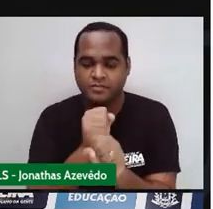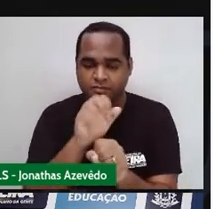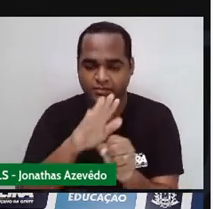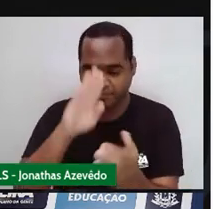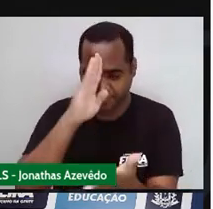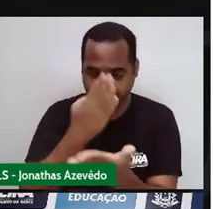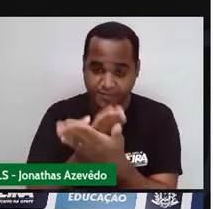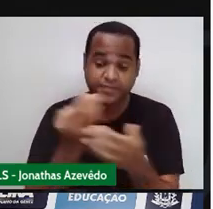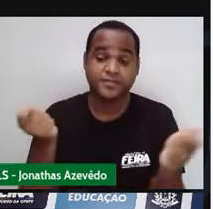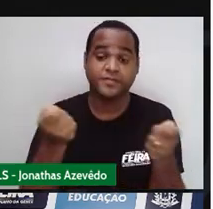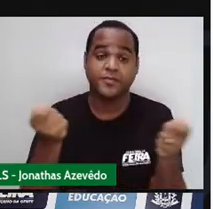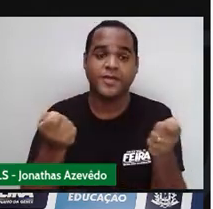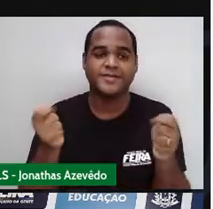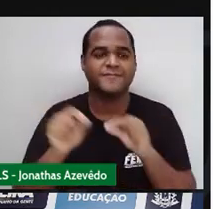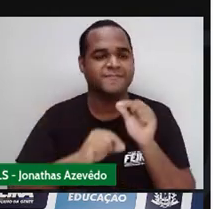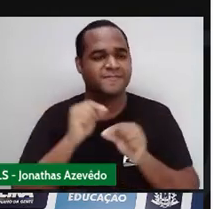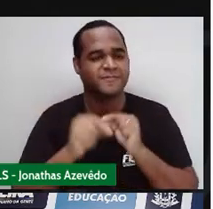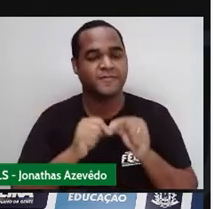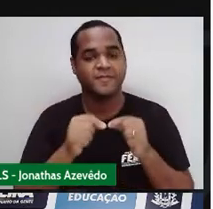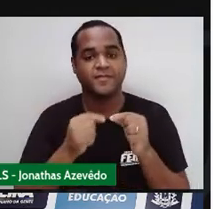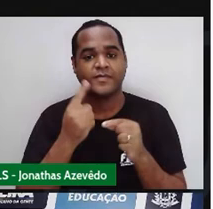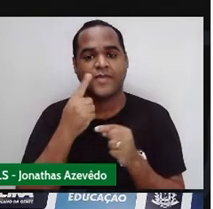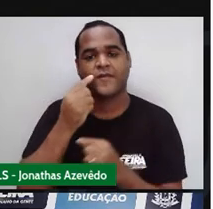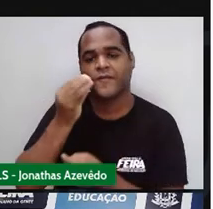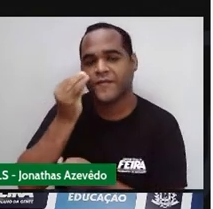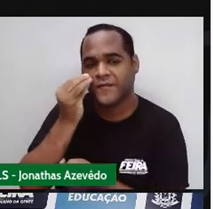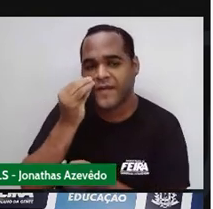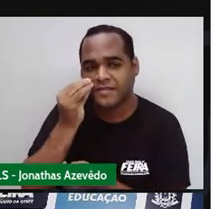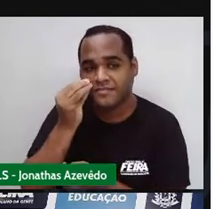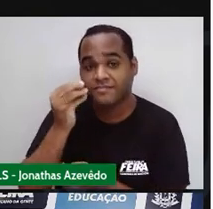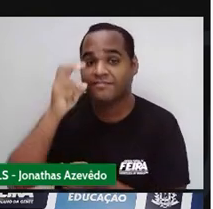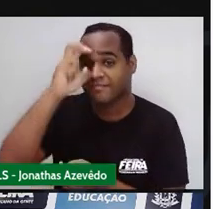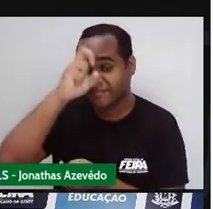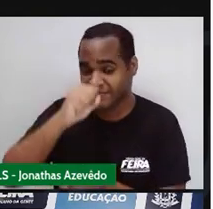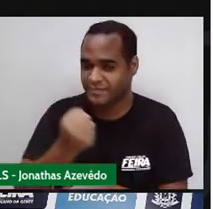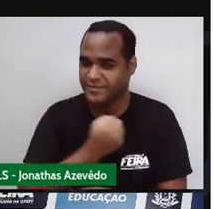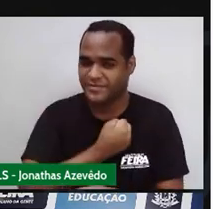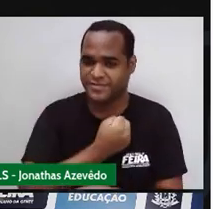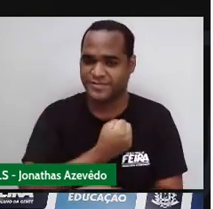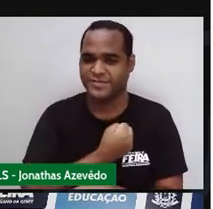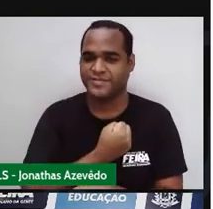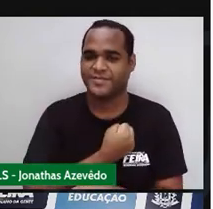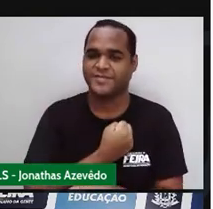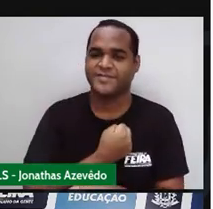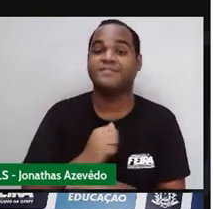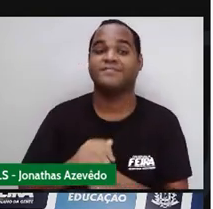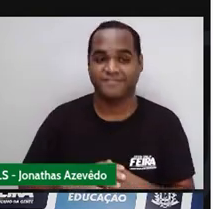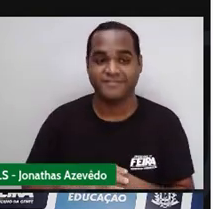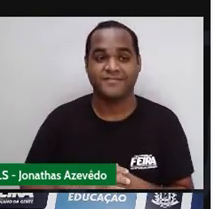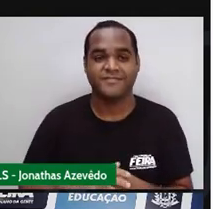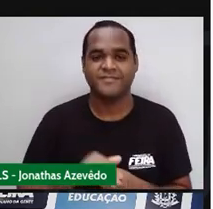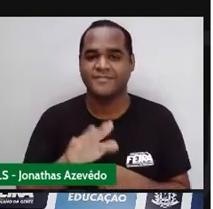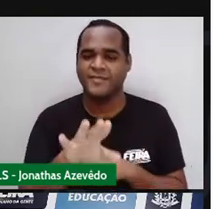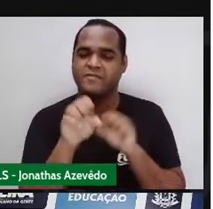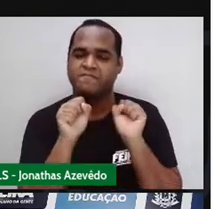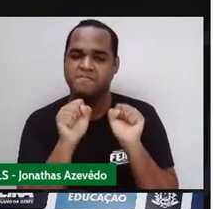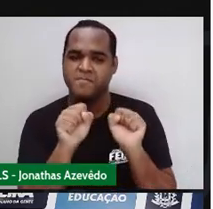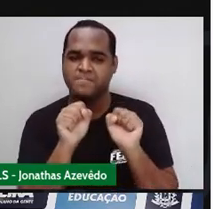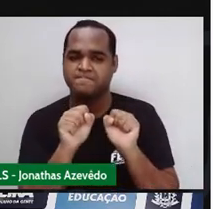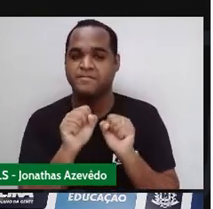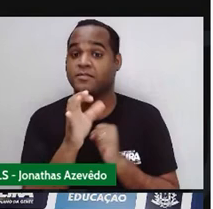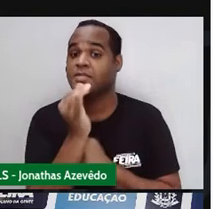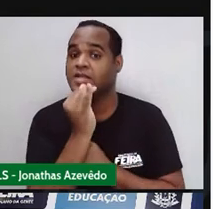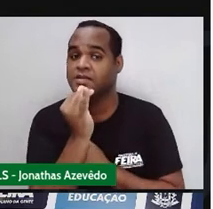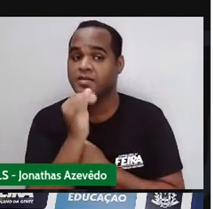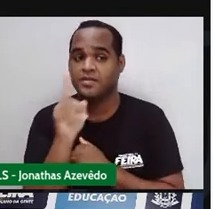acreditar, certo? Vamos fazer uns testes aqui Com alguns números Vem comigo, tá bom? Então vamos supor Que